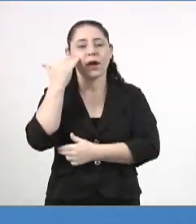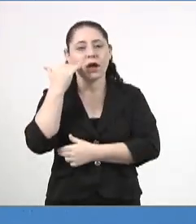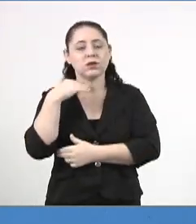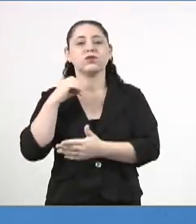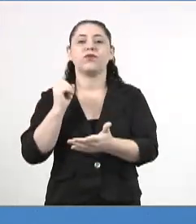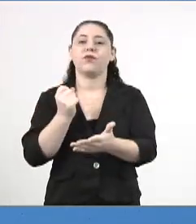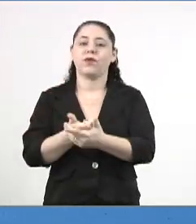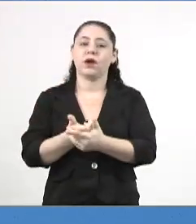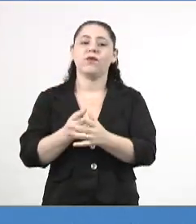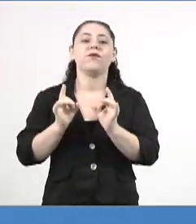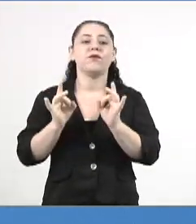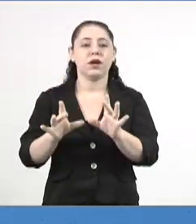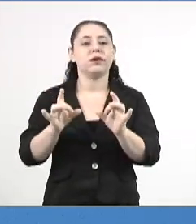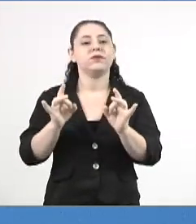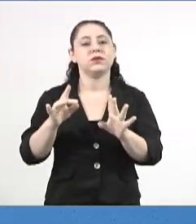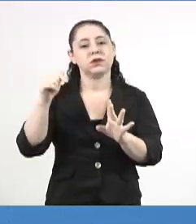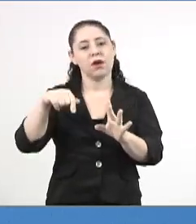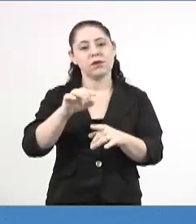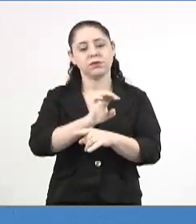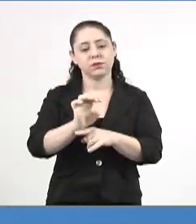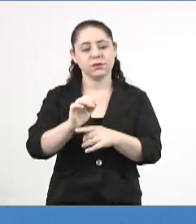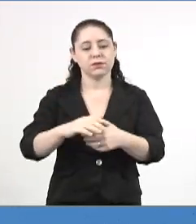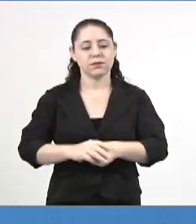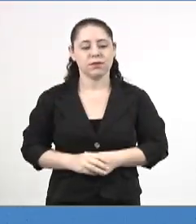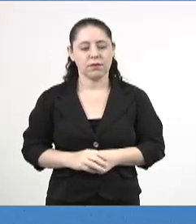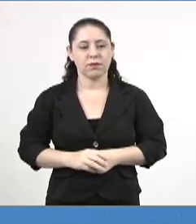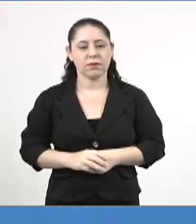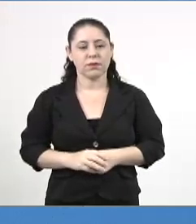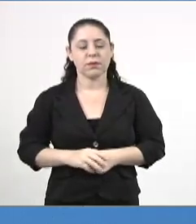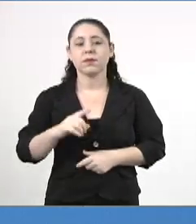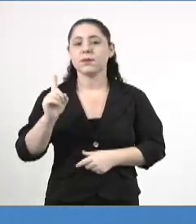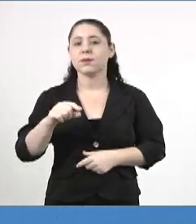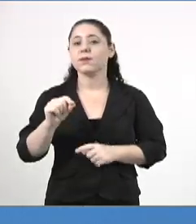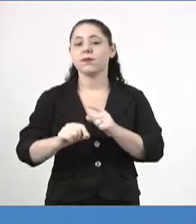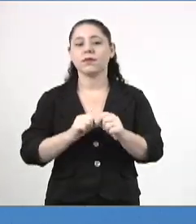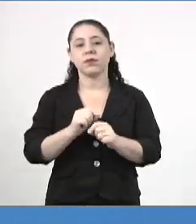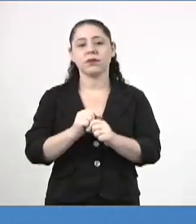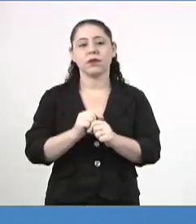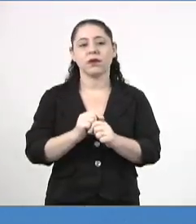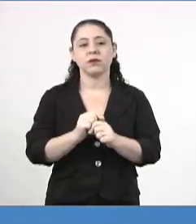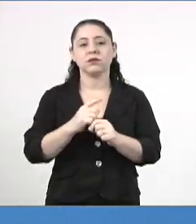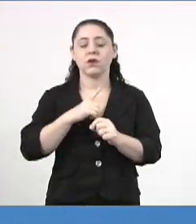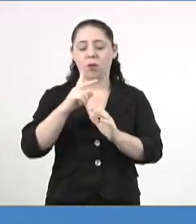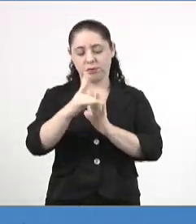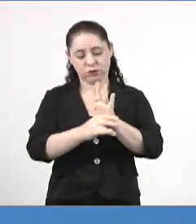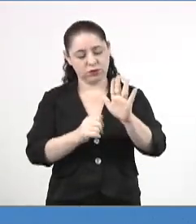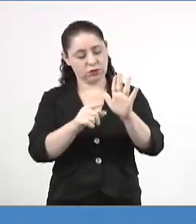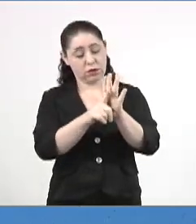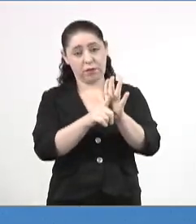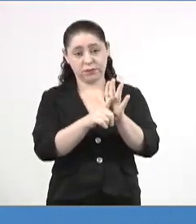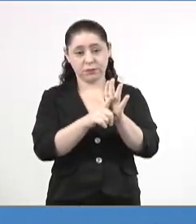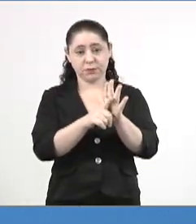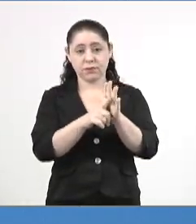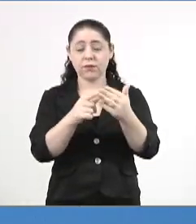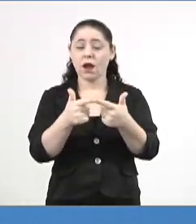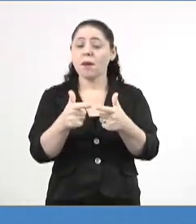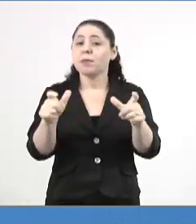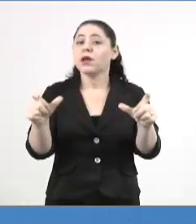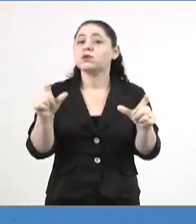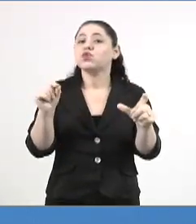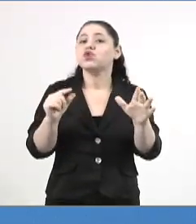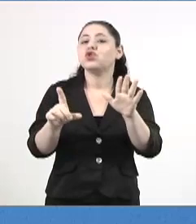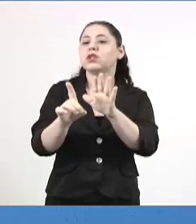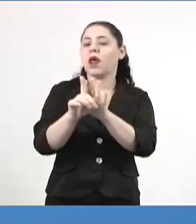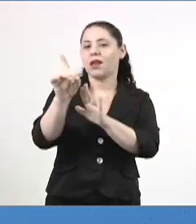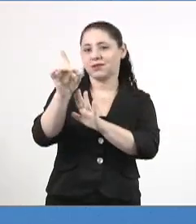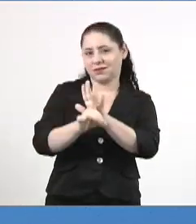comercializadas no território sul-mato-grossense. Desta forma, o se busca com o referido projeto é ampliar o direito de informação